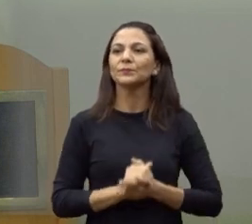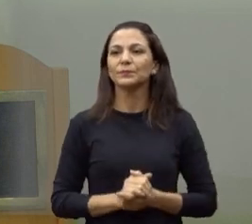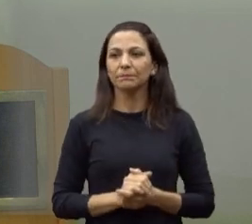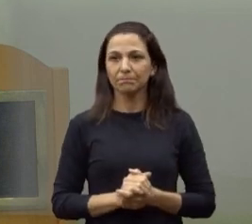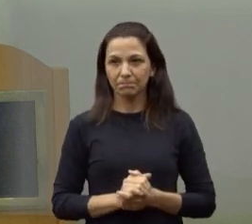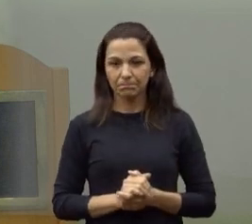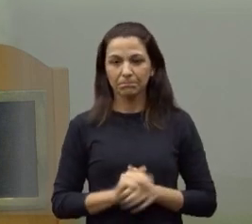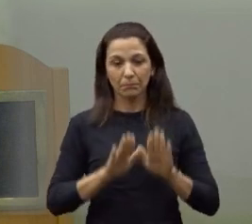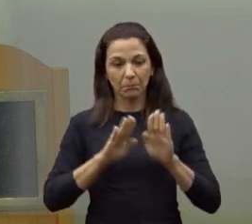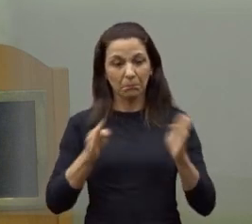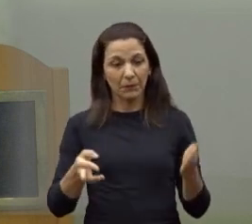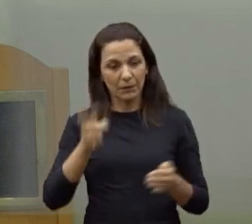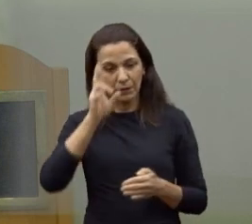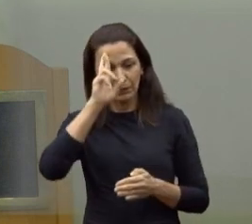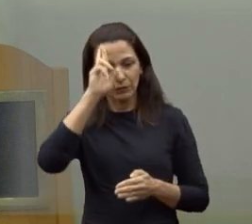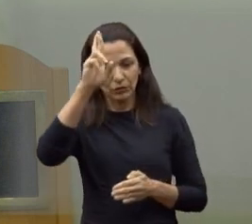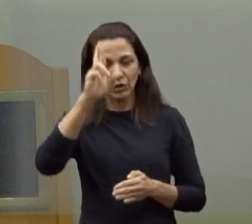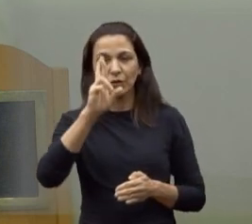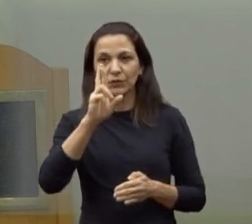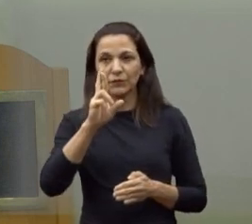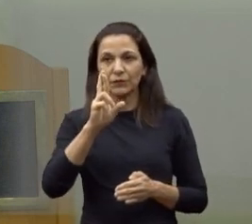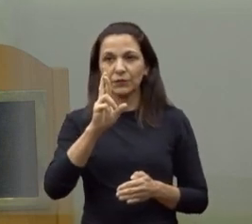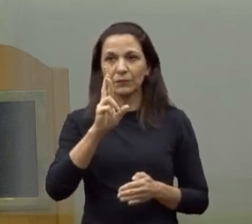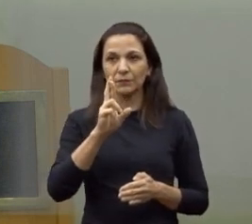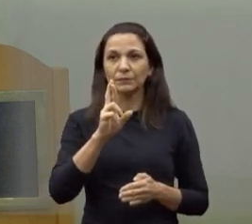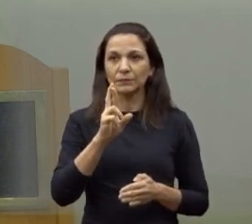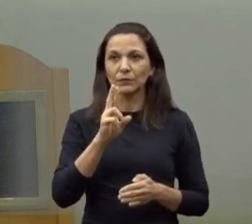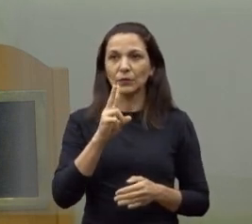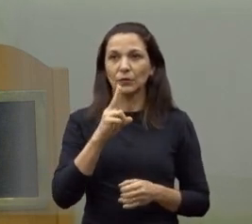a mesa diretora desse primeiro bienio,